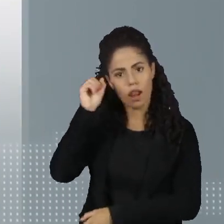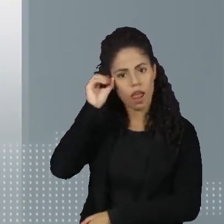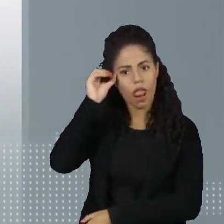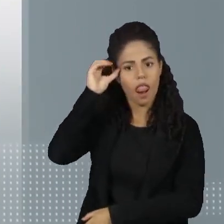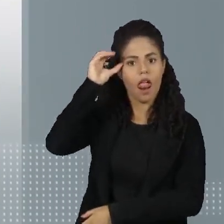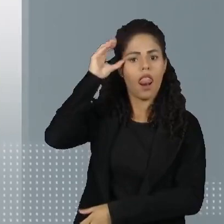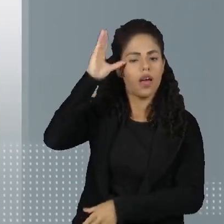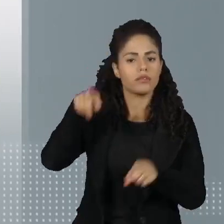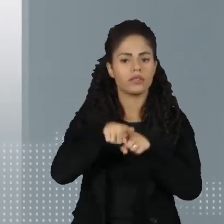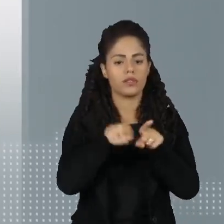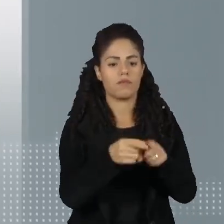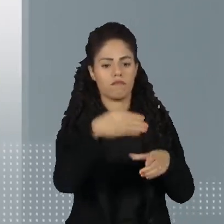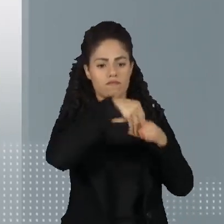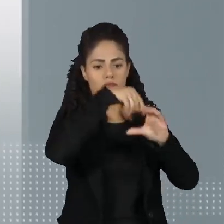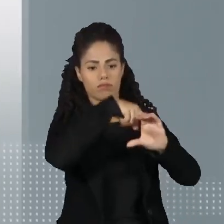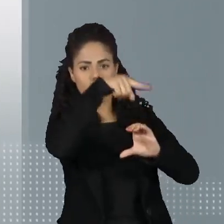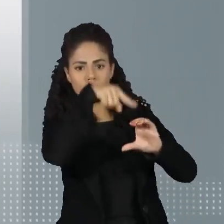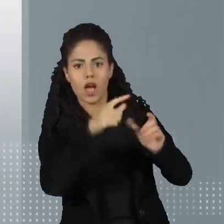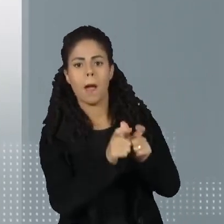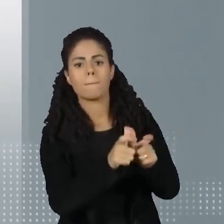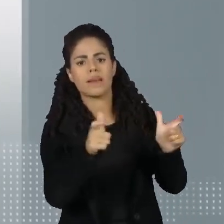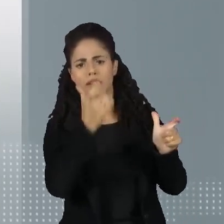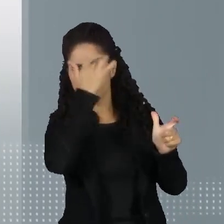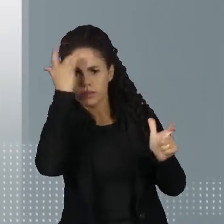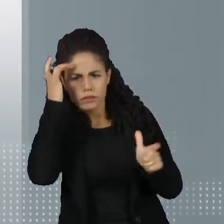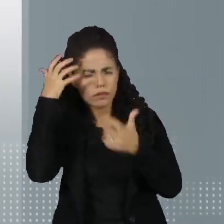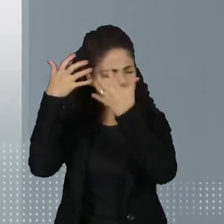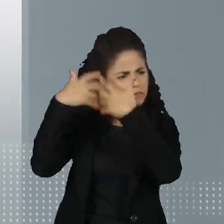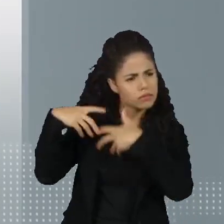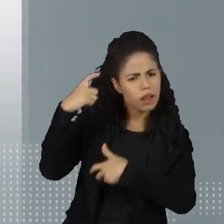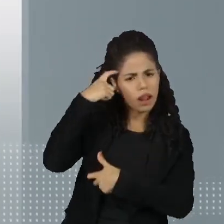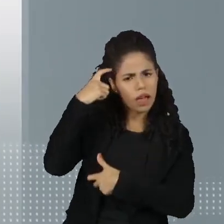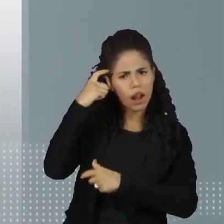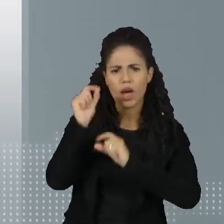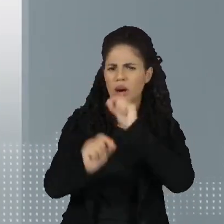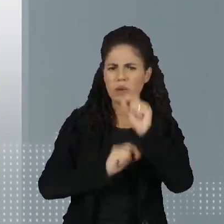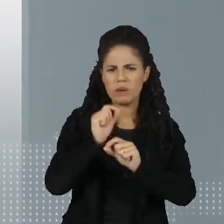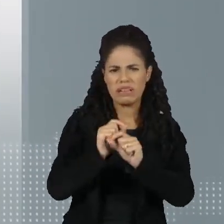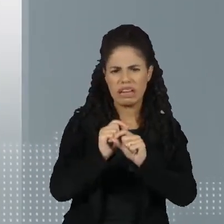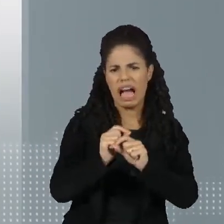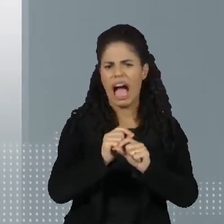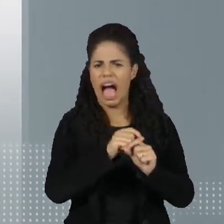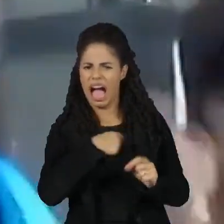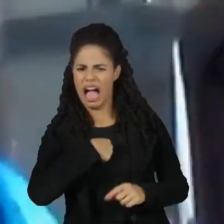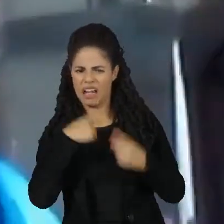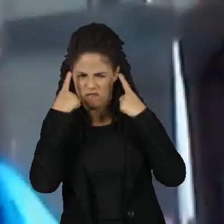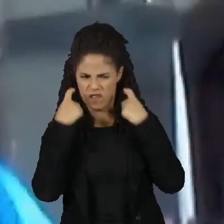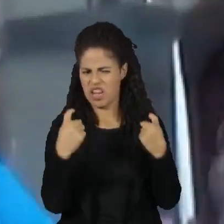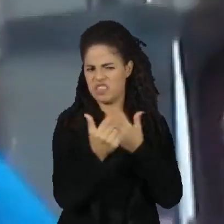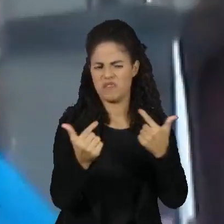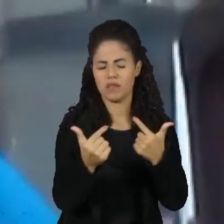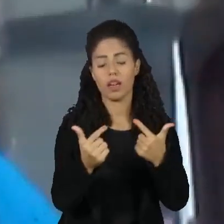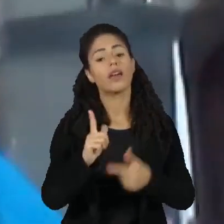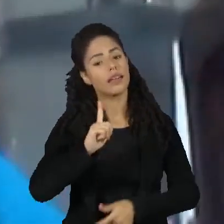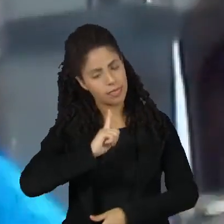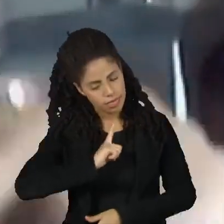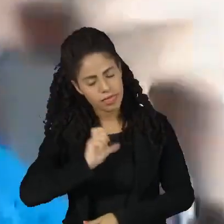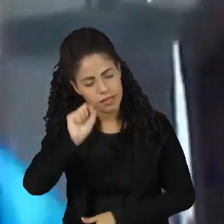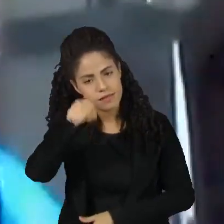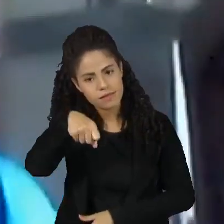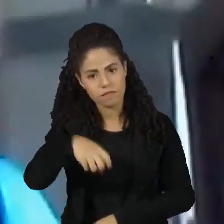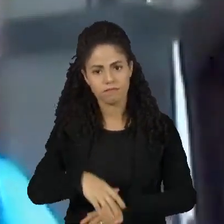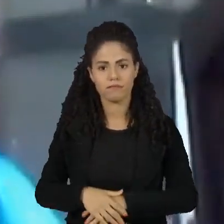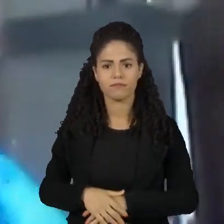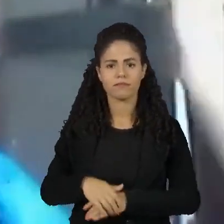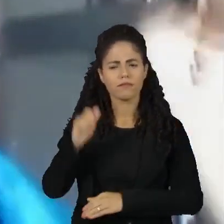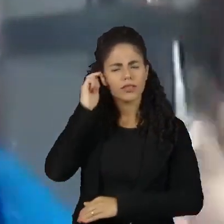dentro de um ambiente onde muitos podem pensar que não existe esse tipo de violência. Tira do